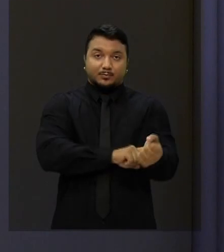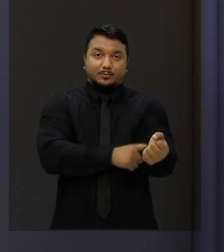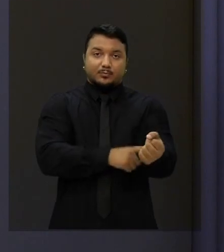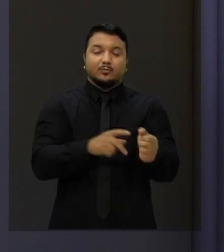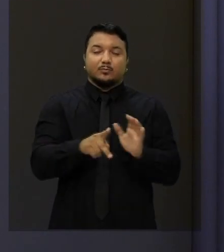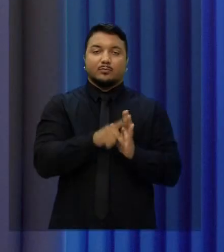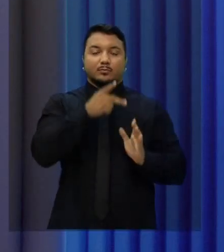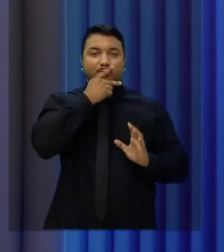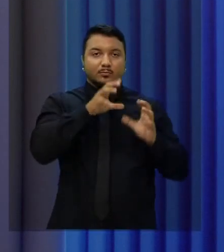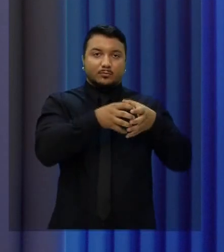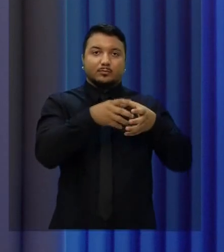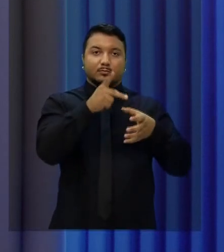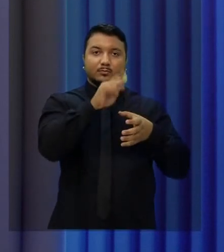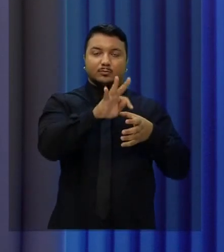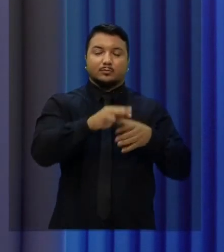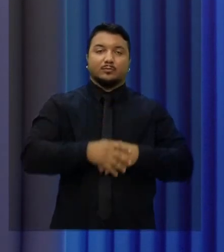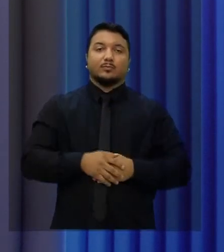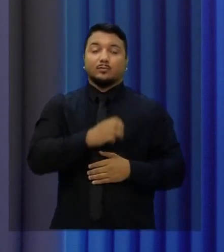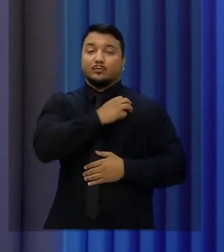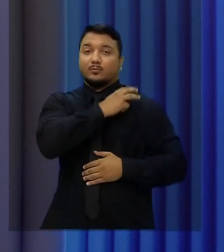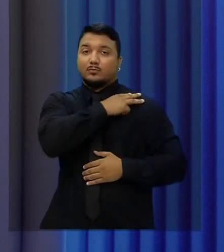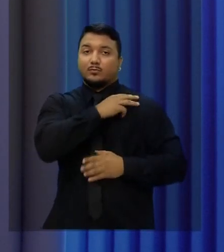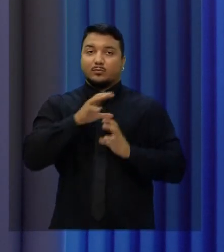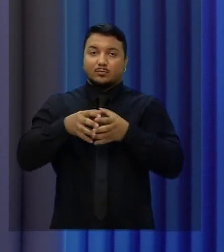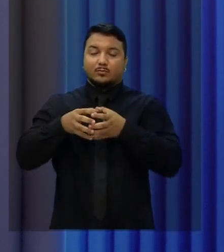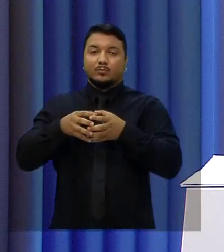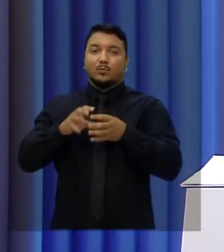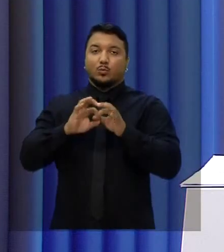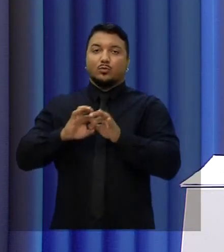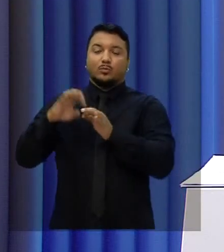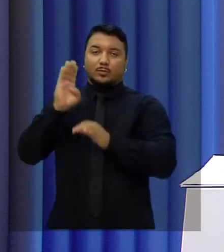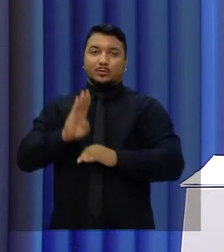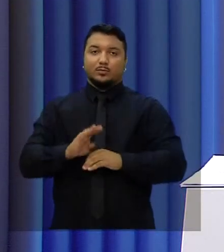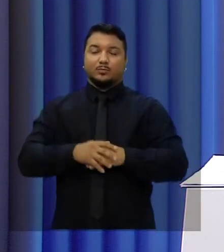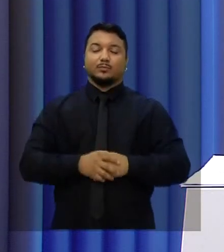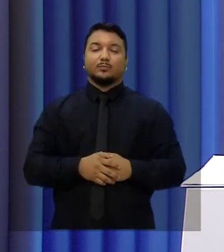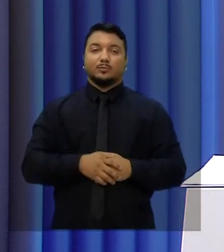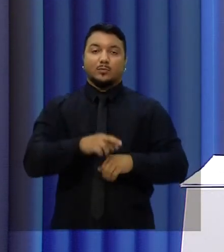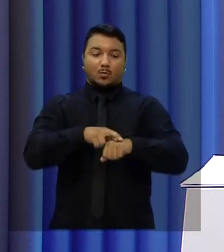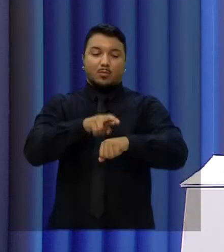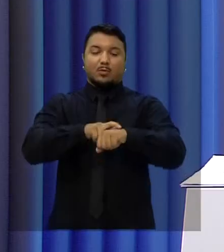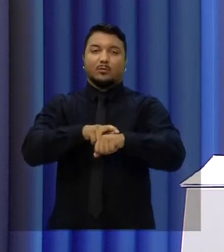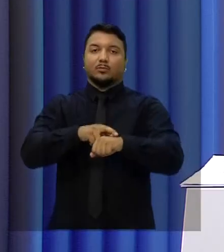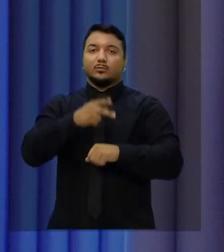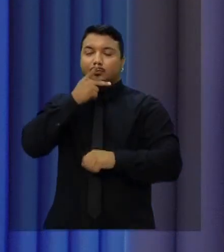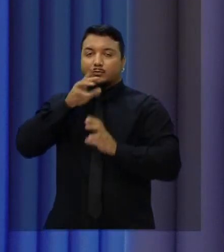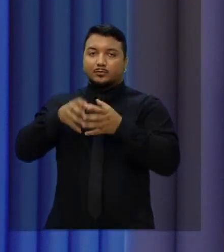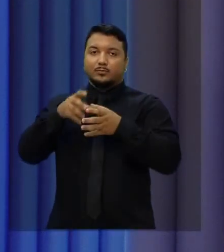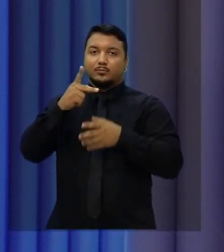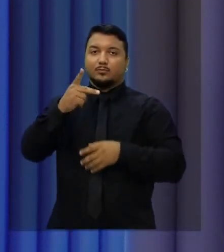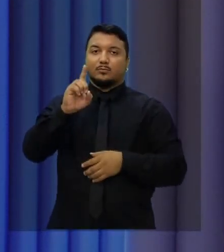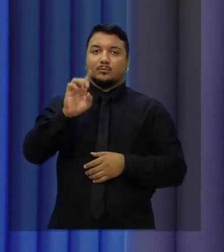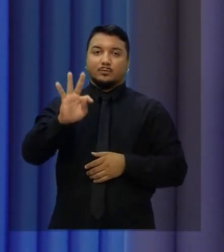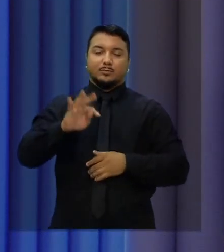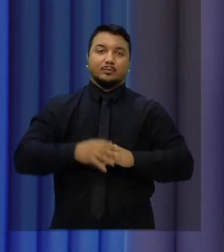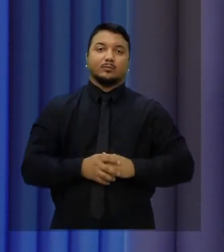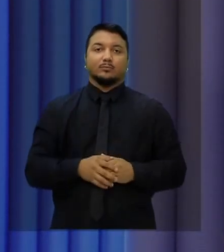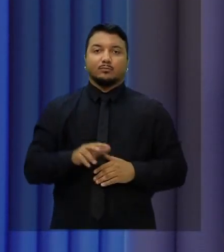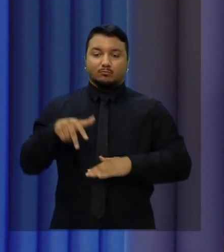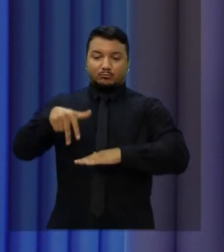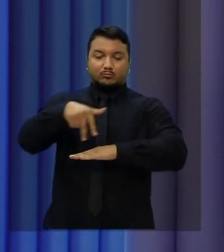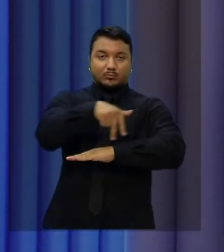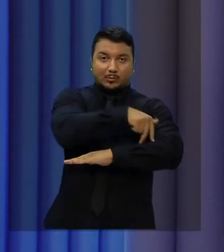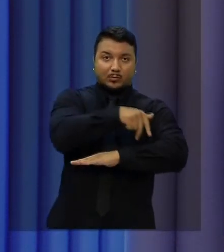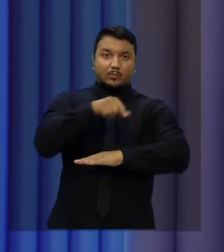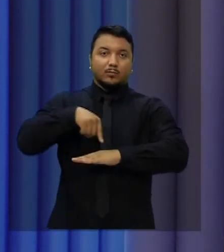do PT, Capitão Wagner, do União Brasil, e Roberto Cláudio, do PDT. A posição dos candidatos aqui no